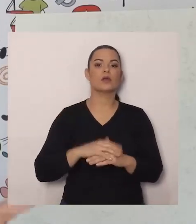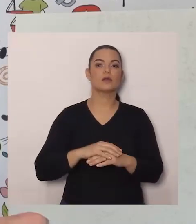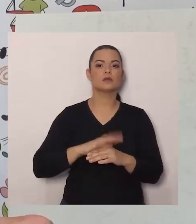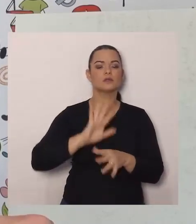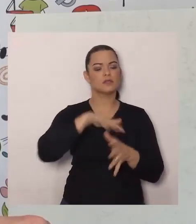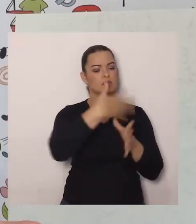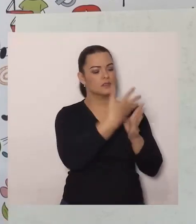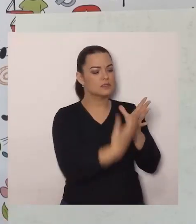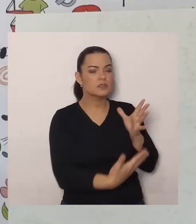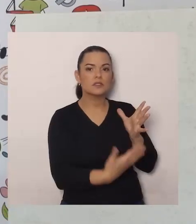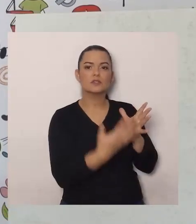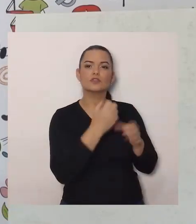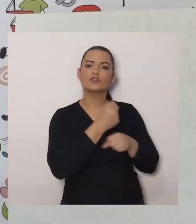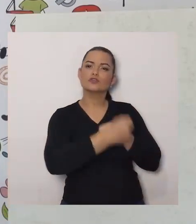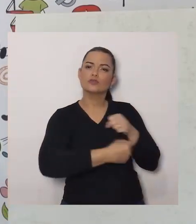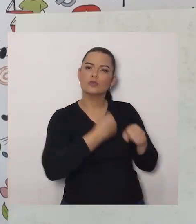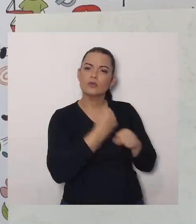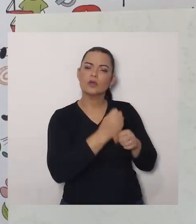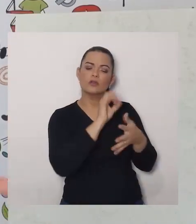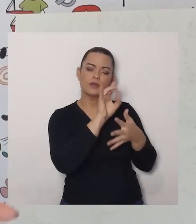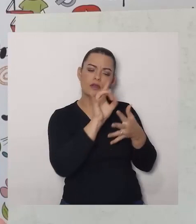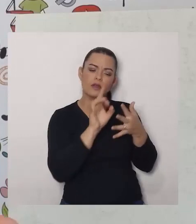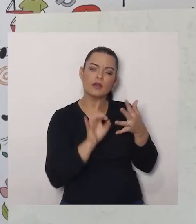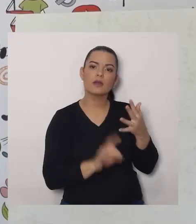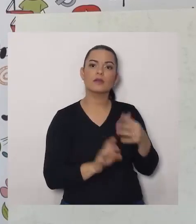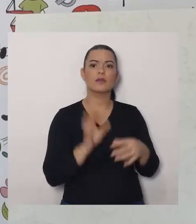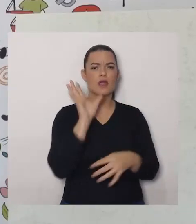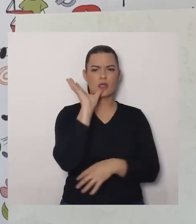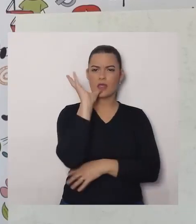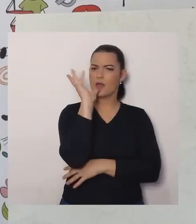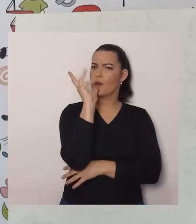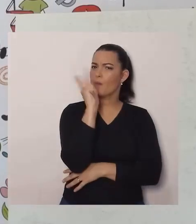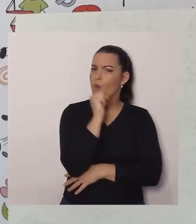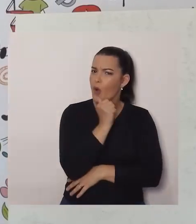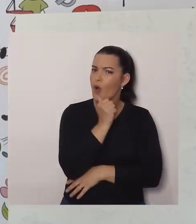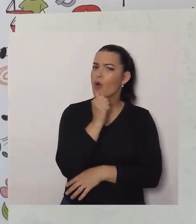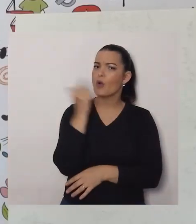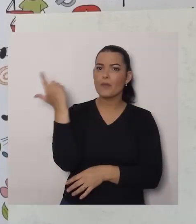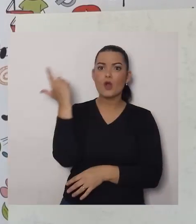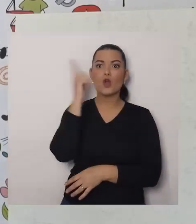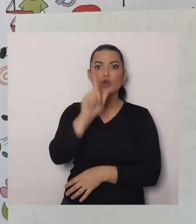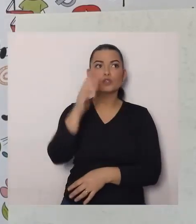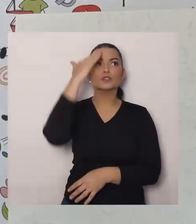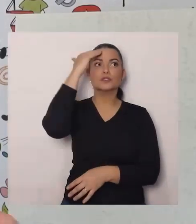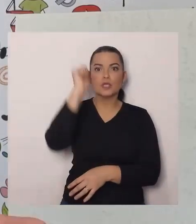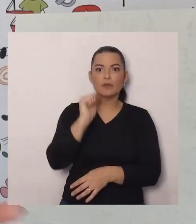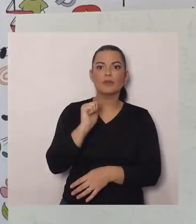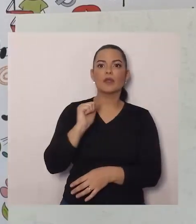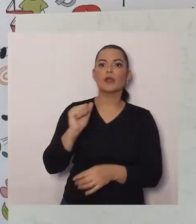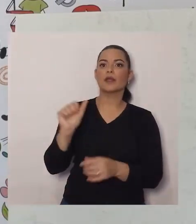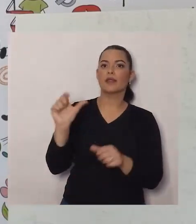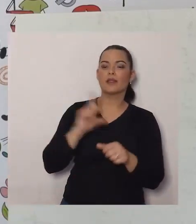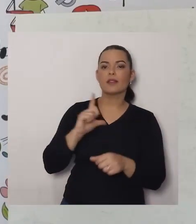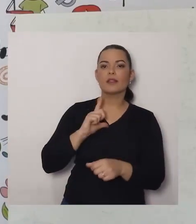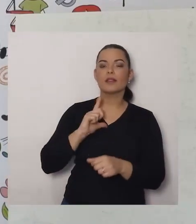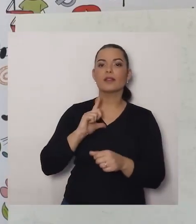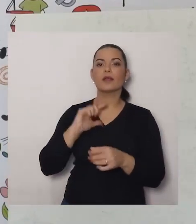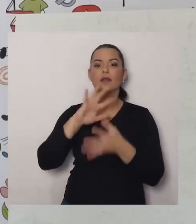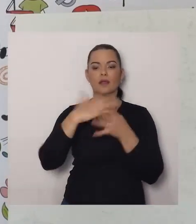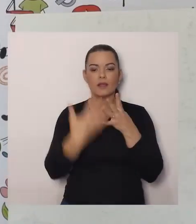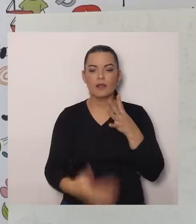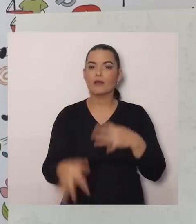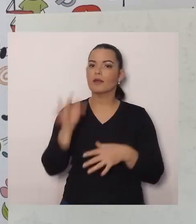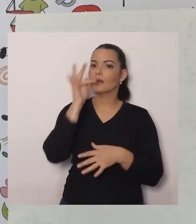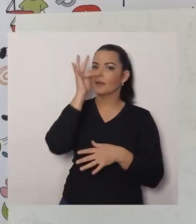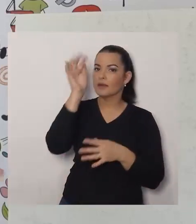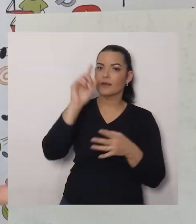Demorou muito tempo, Para eles determinarem, Para que os estudos, Determinassem, Que nós temos, Primavera, Verão, Outono e Inverno, Por exemplo,